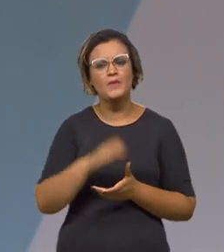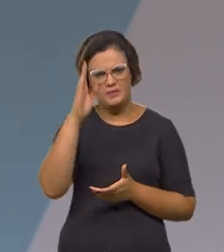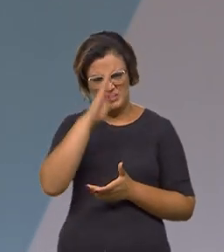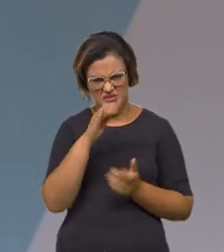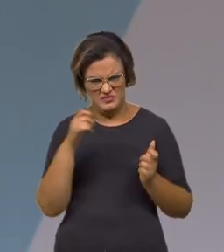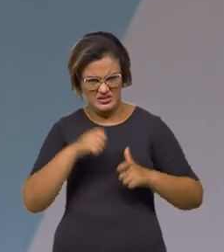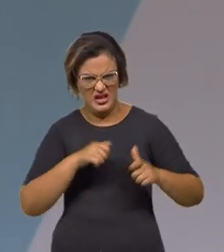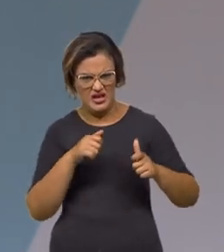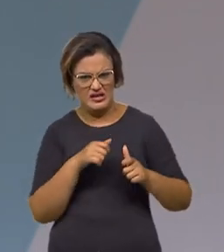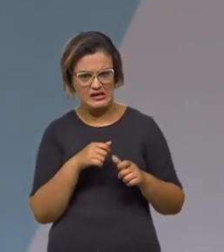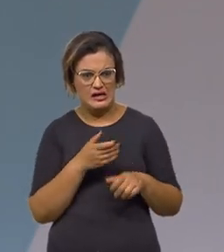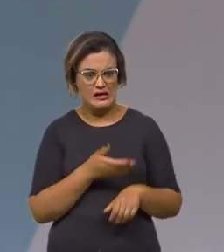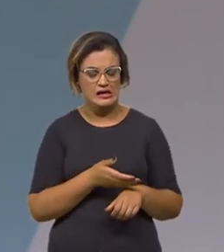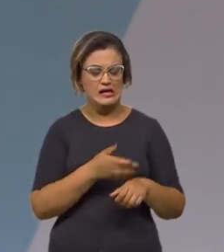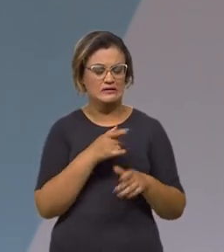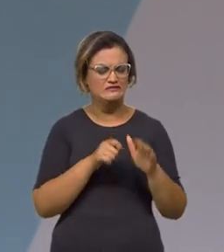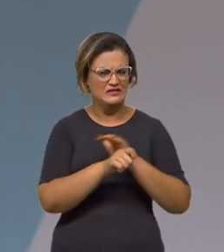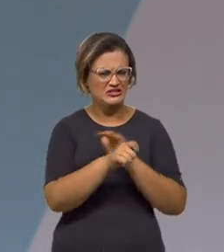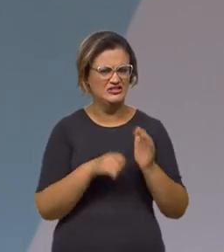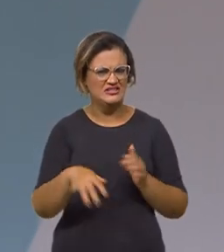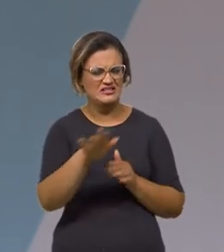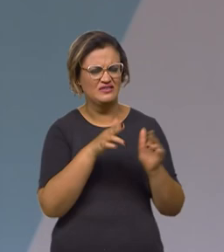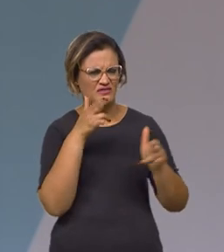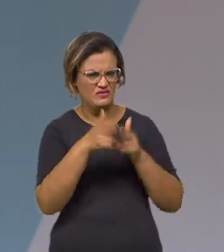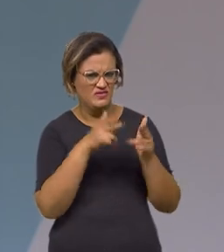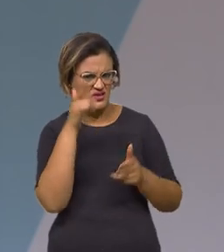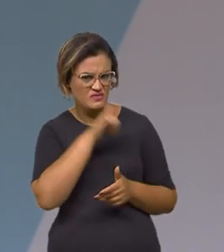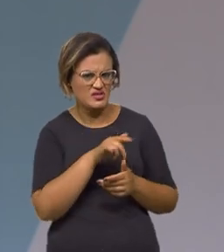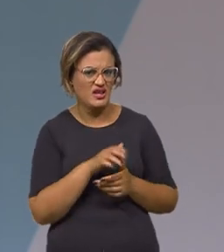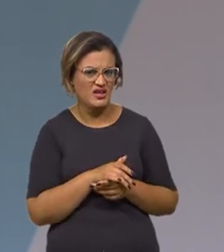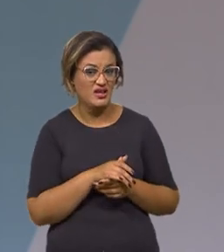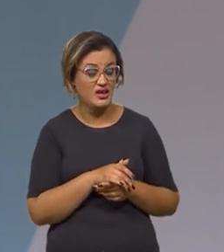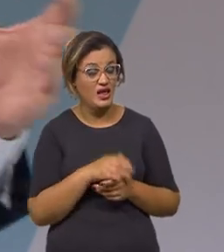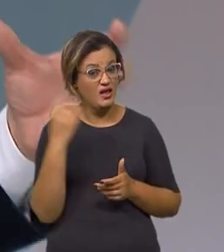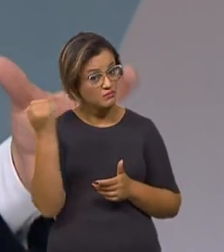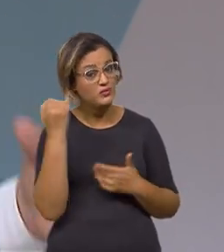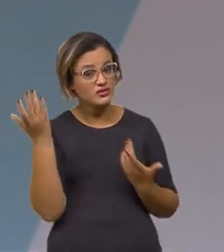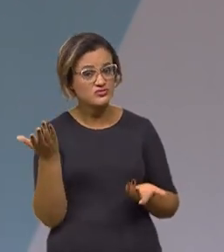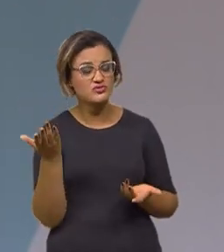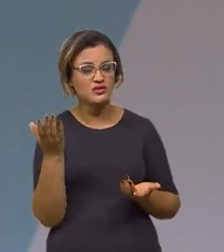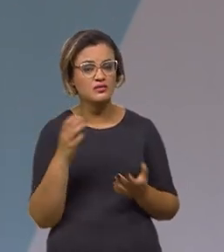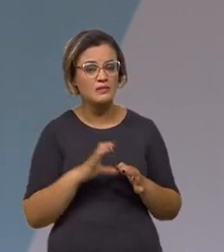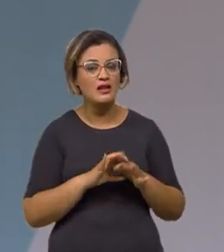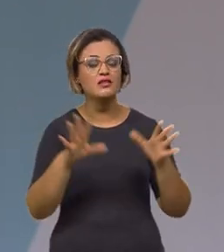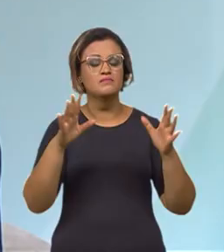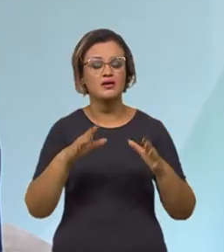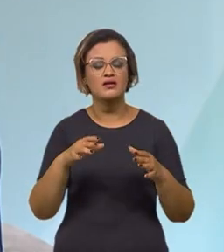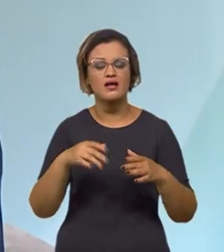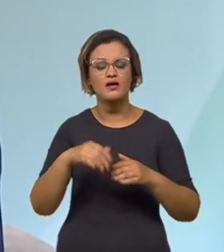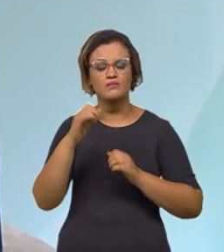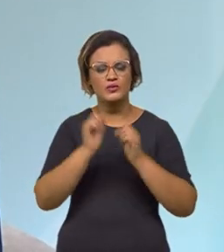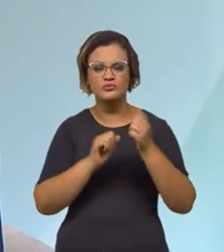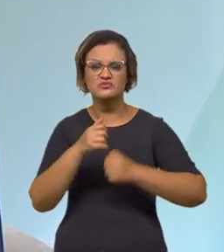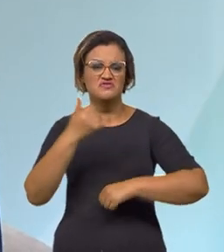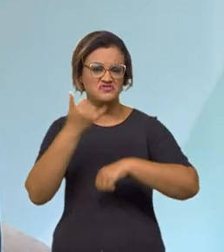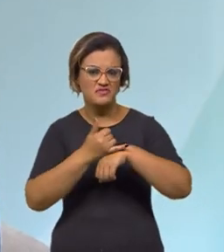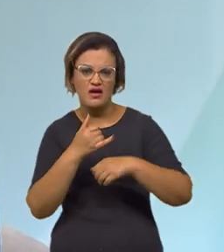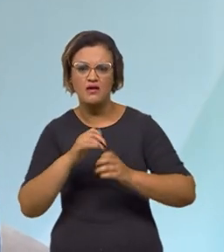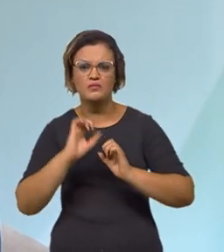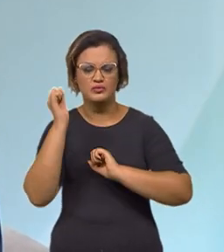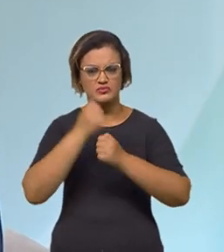preparando para voltar a investir pesadamente nesse modal que é fundamental para escoar a produção agrícola no país? Mineral também?